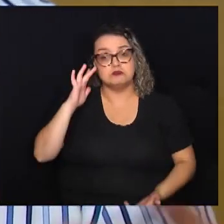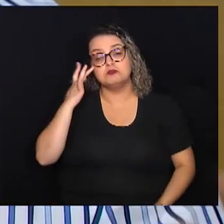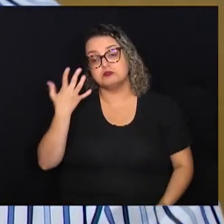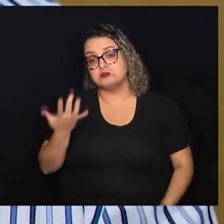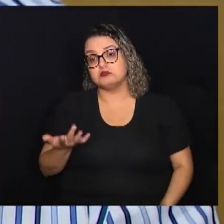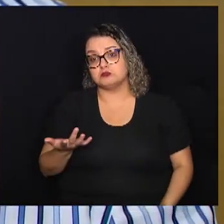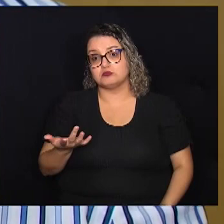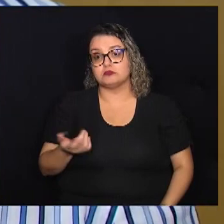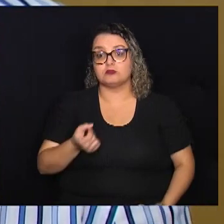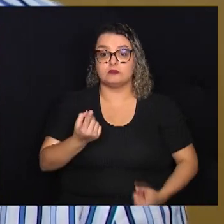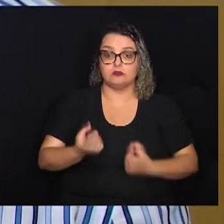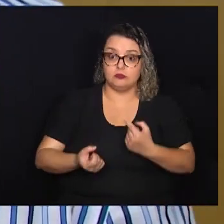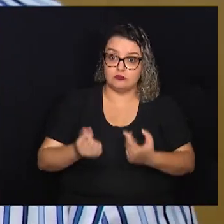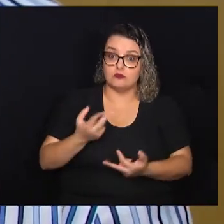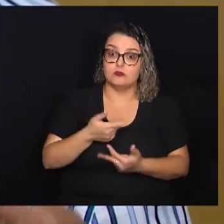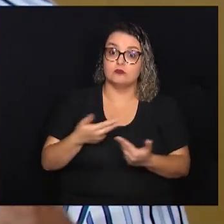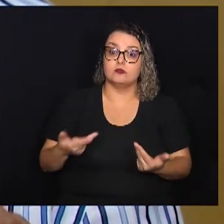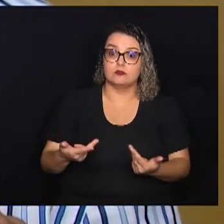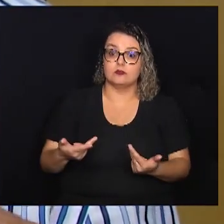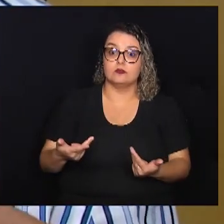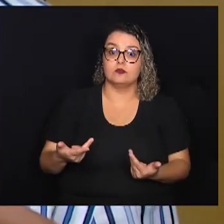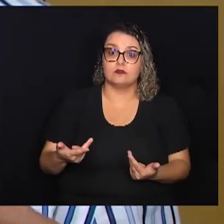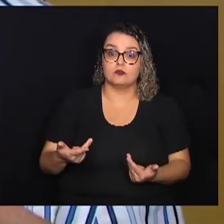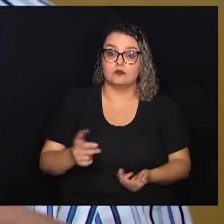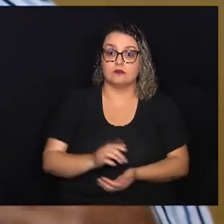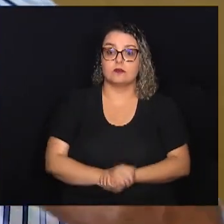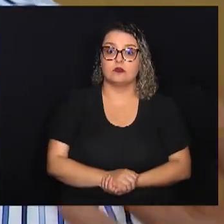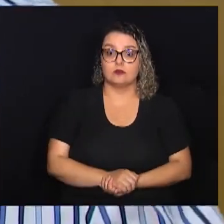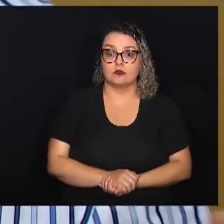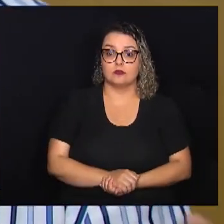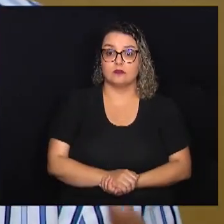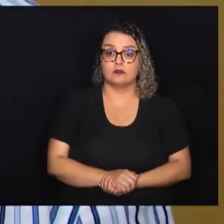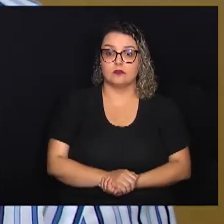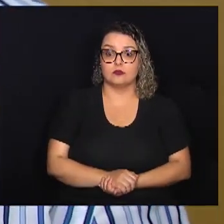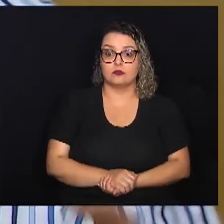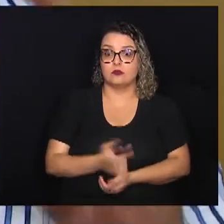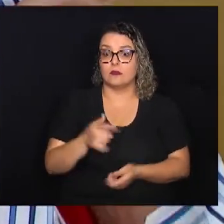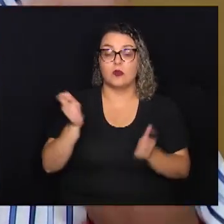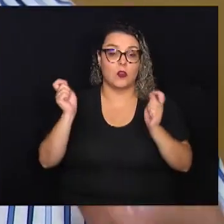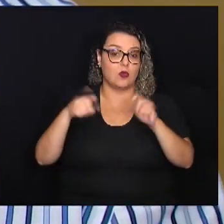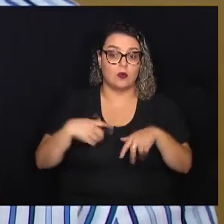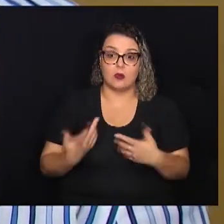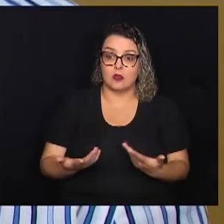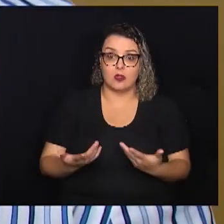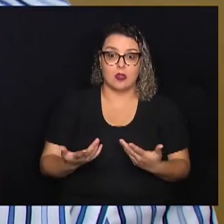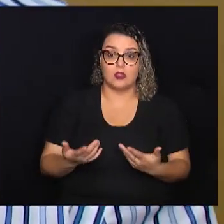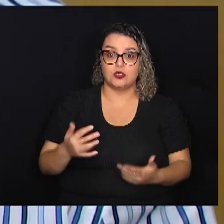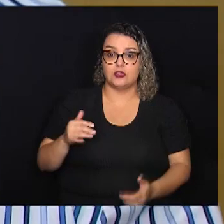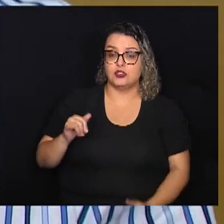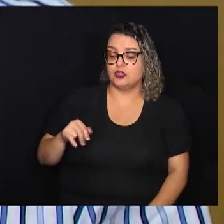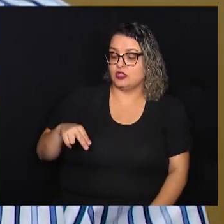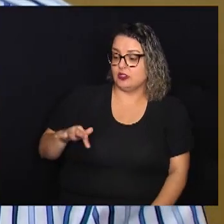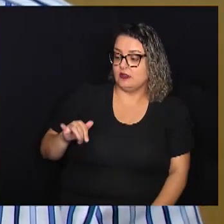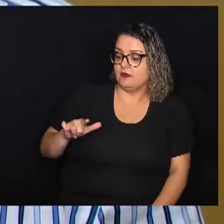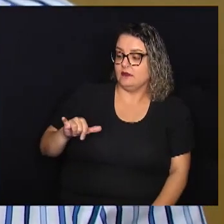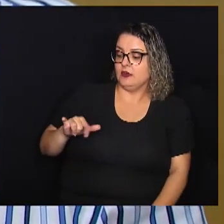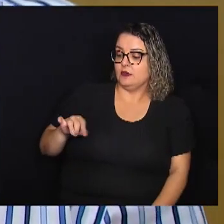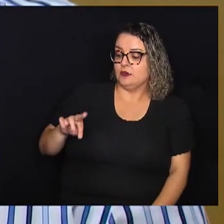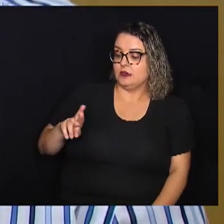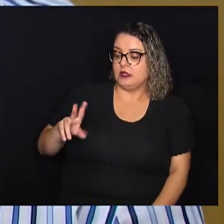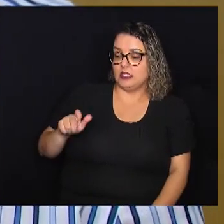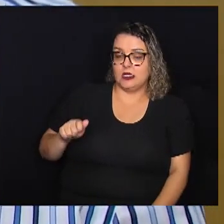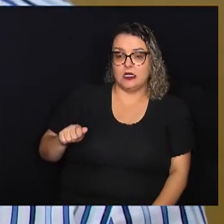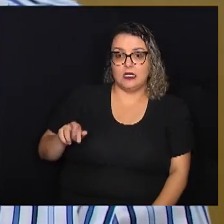algumas coisas e não têm a capacidade de filtrar, de analisar as